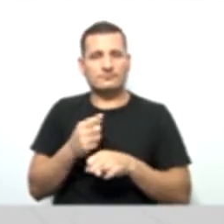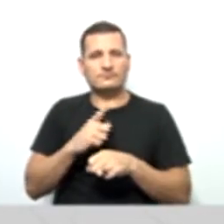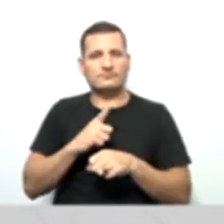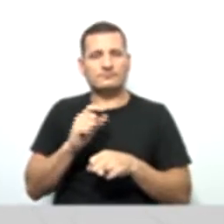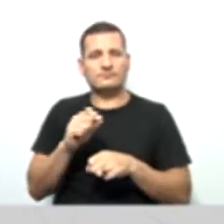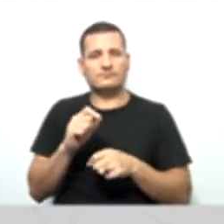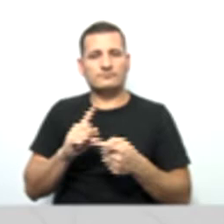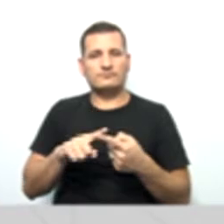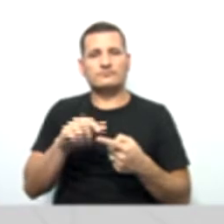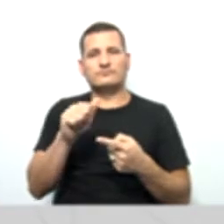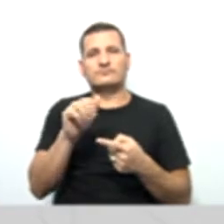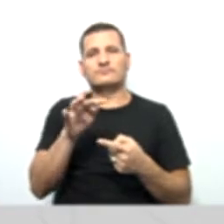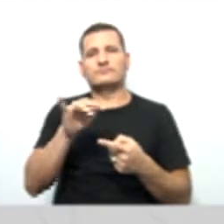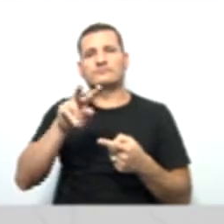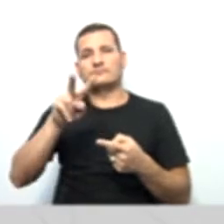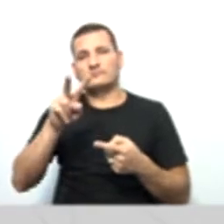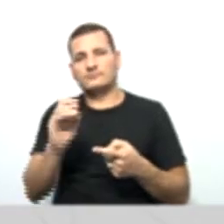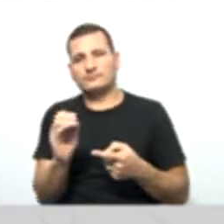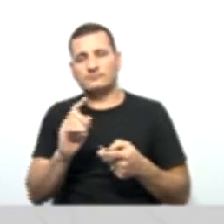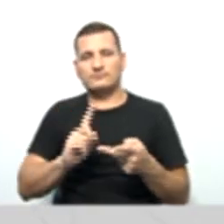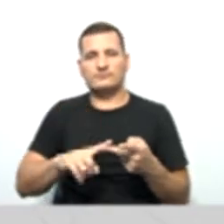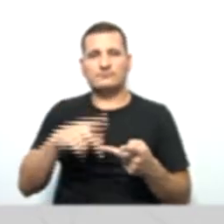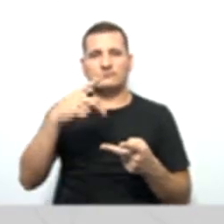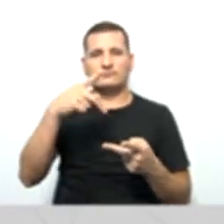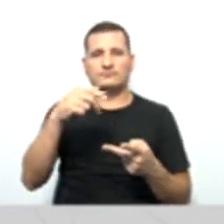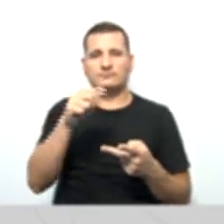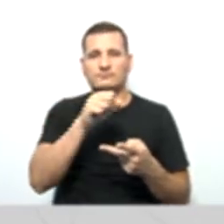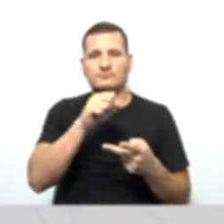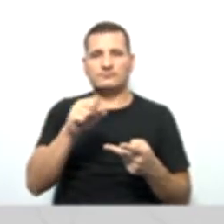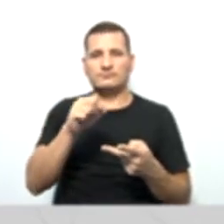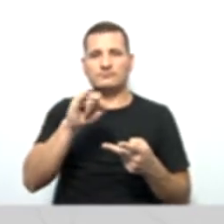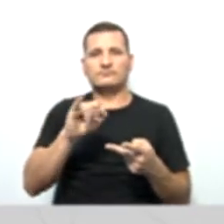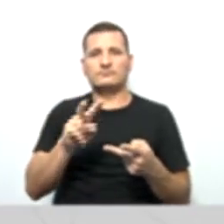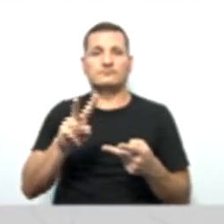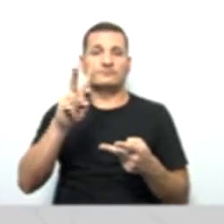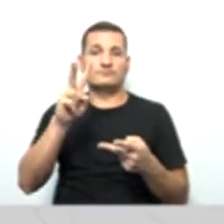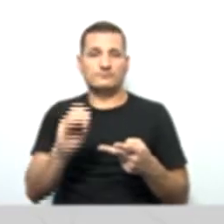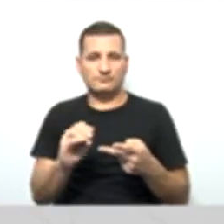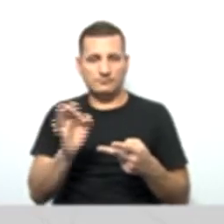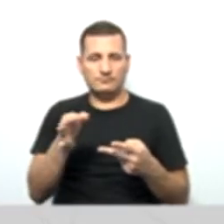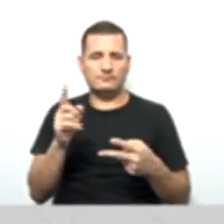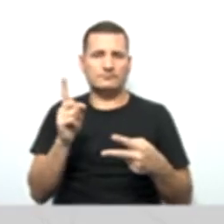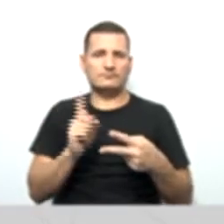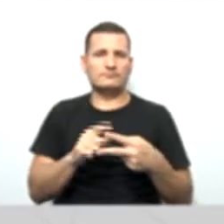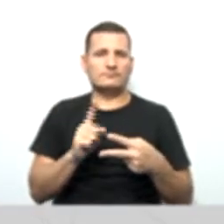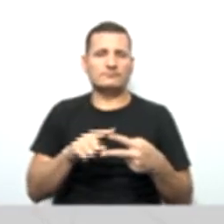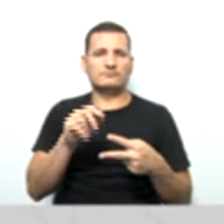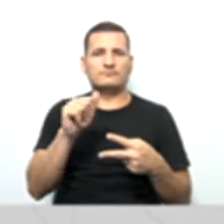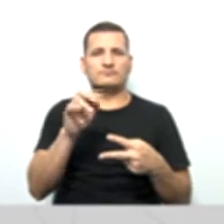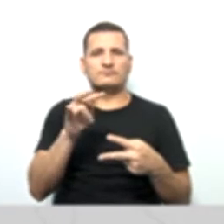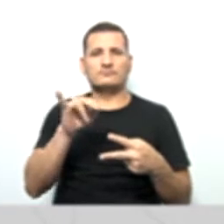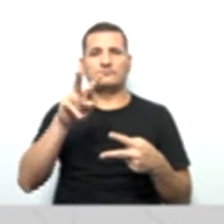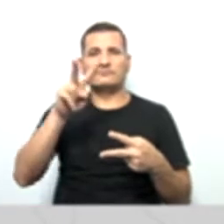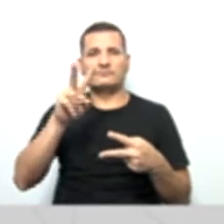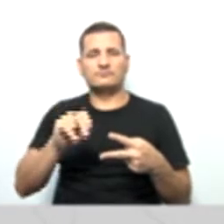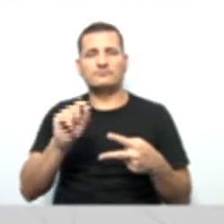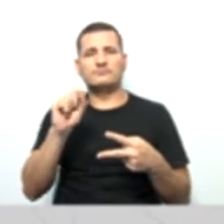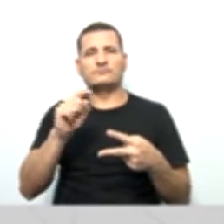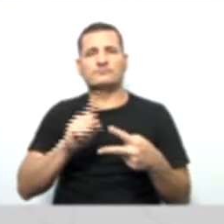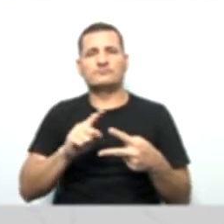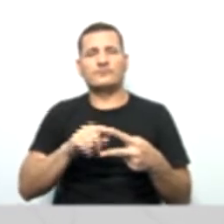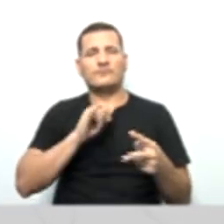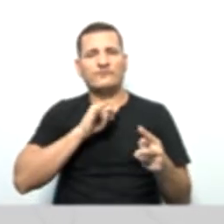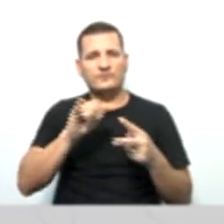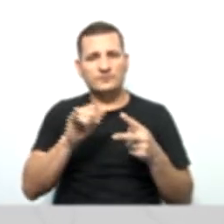as contas do ativo e do passivo, certo? As contas do ativo representam o conjunto de dados e